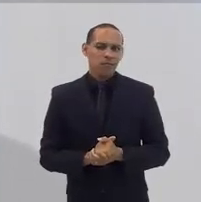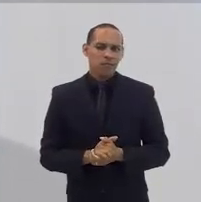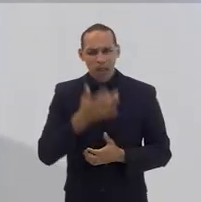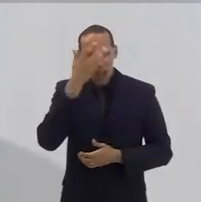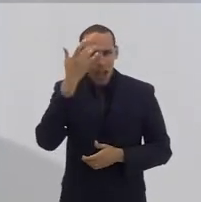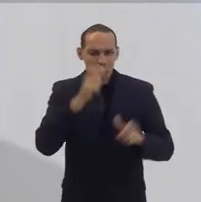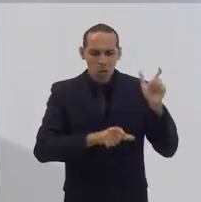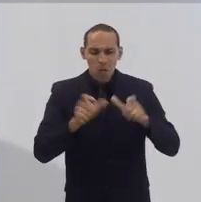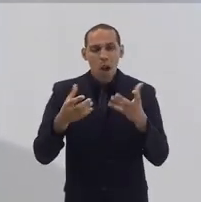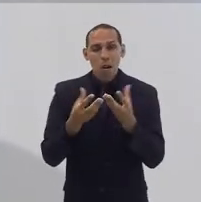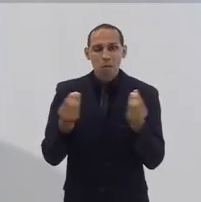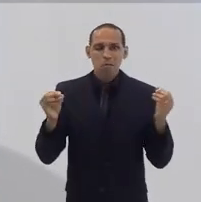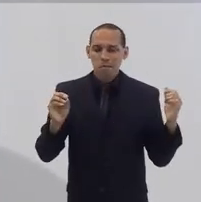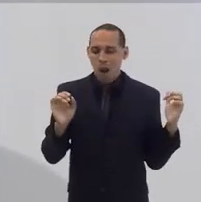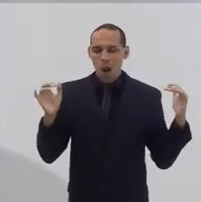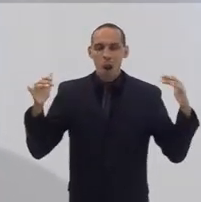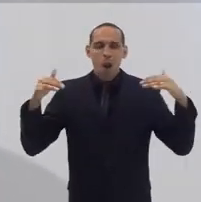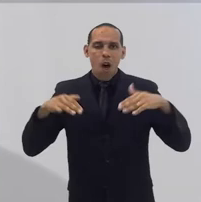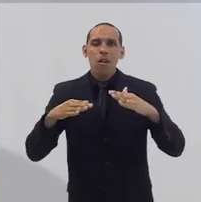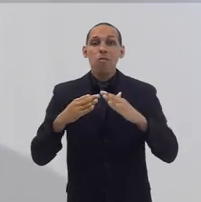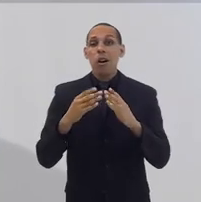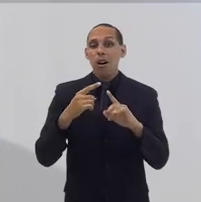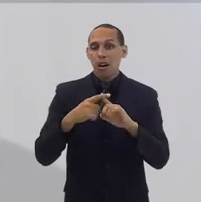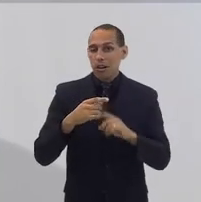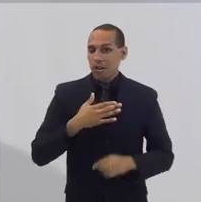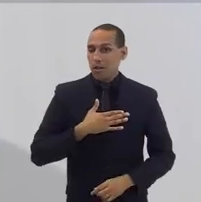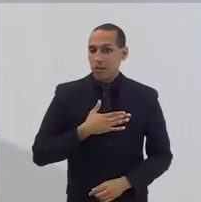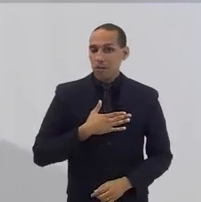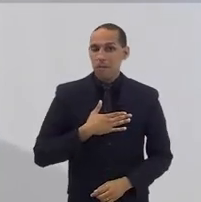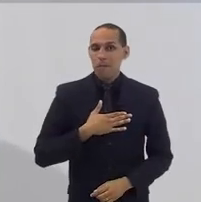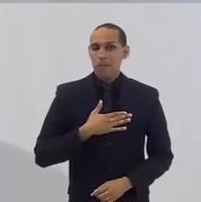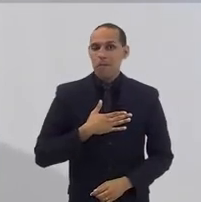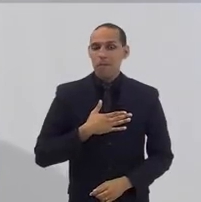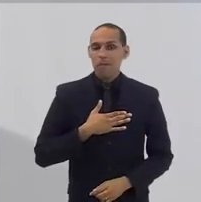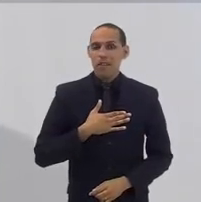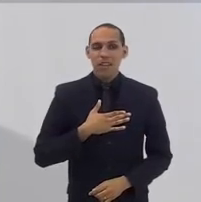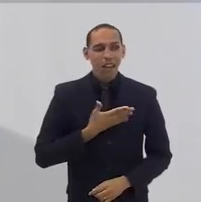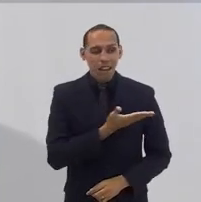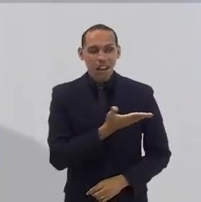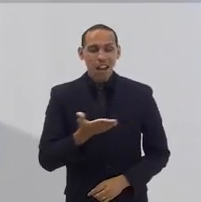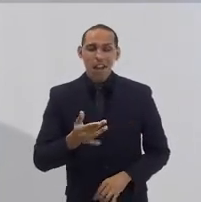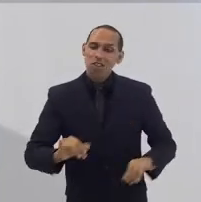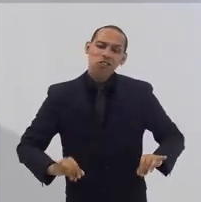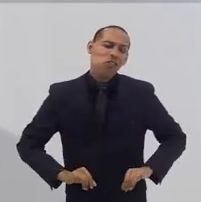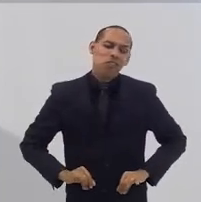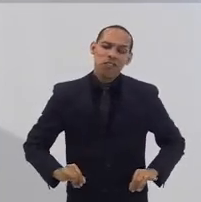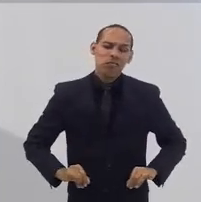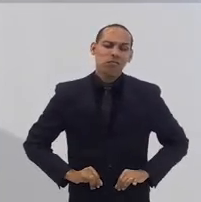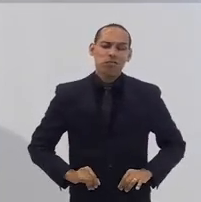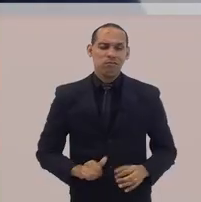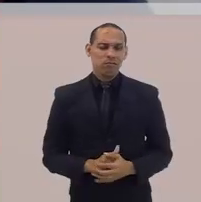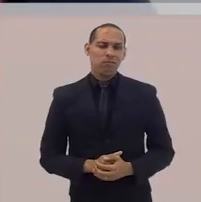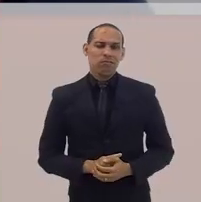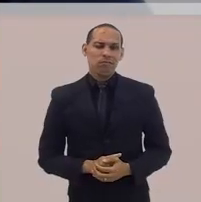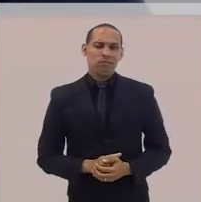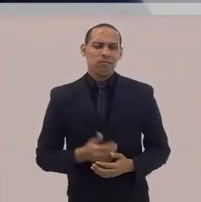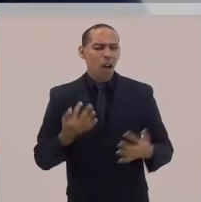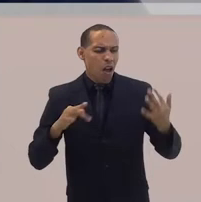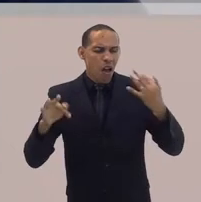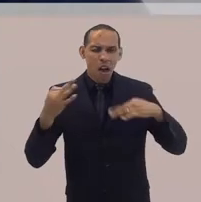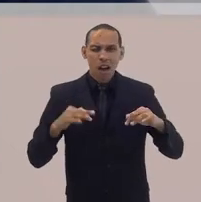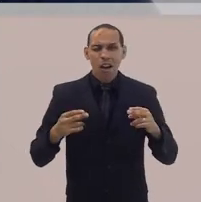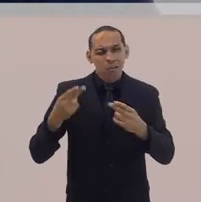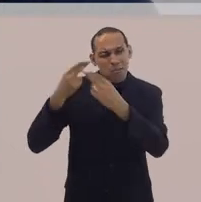pessoas, Natália, que procuram a nossa igreja são pessoas machucadas, feridas